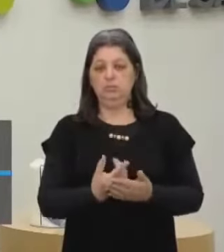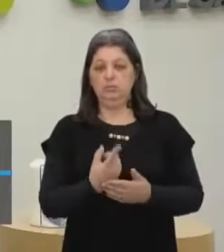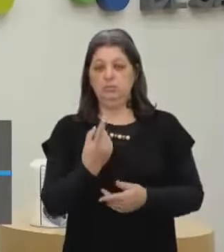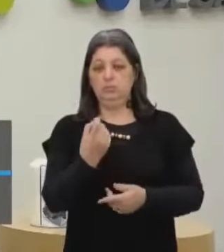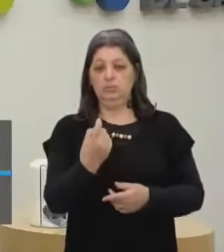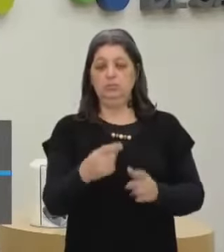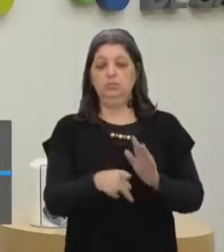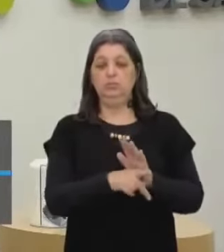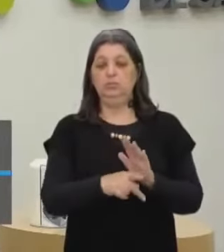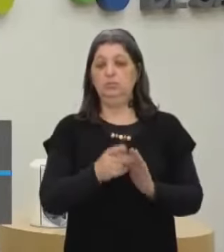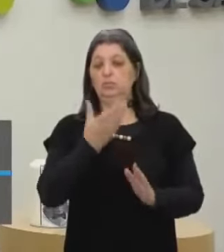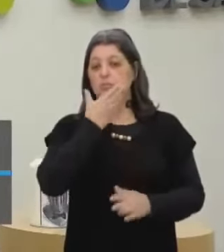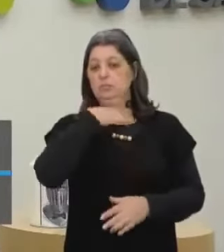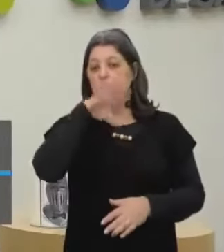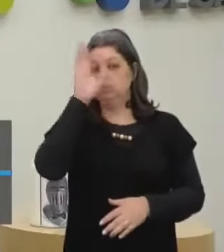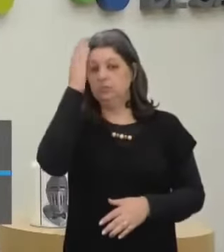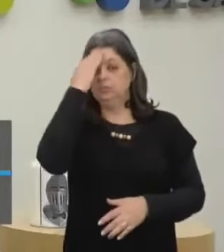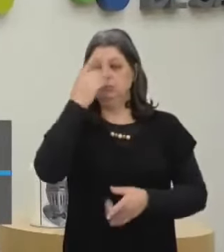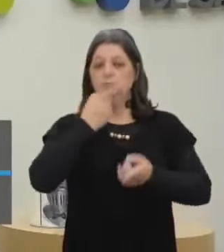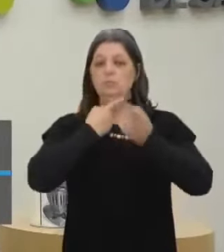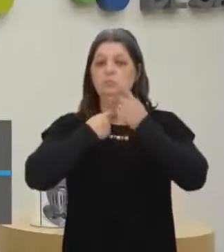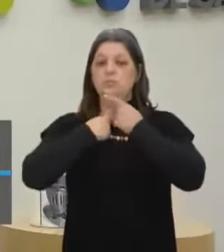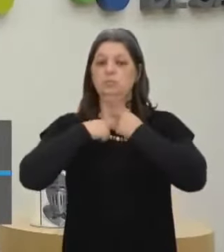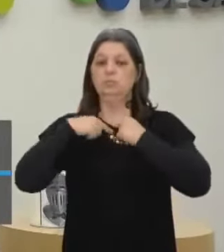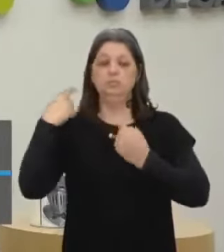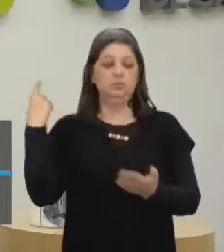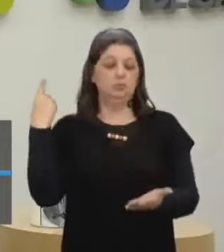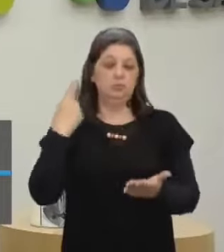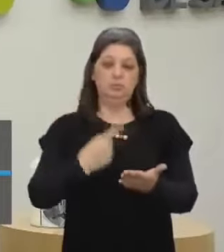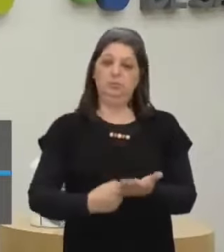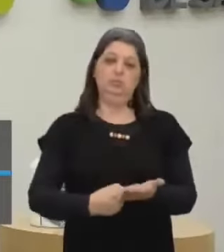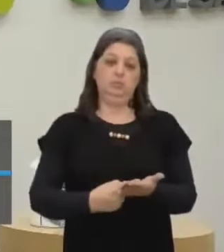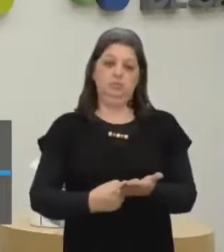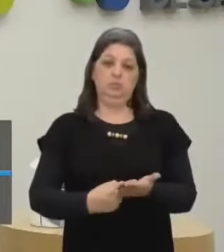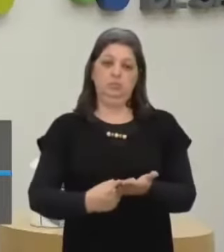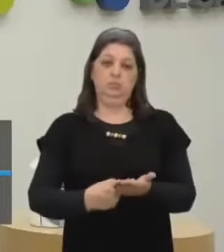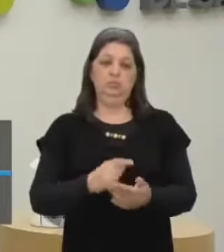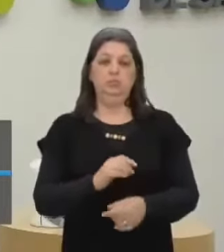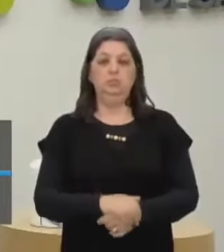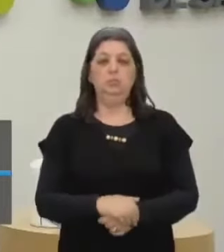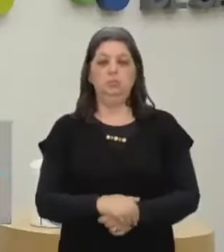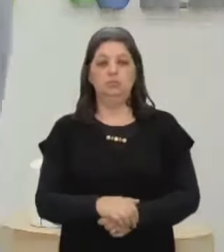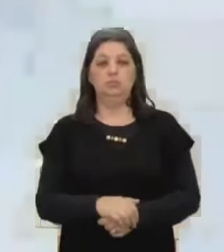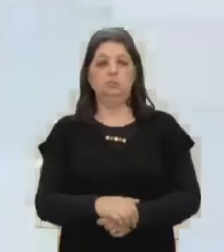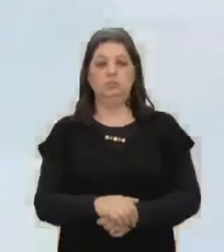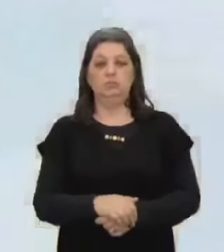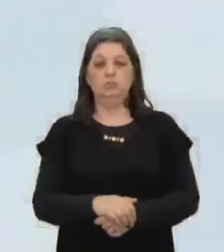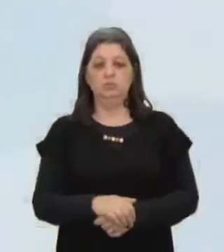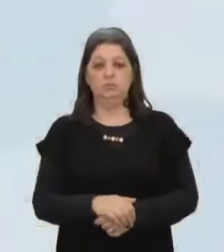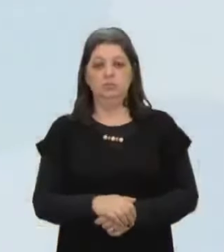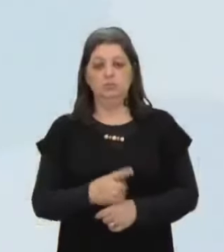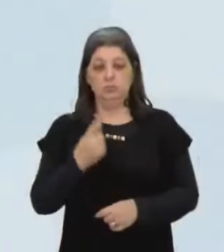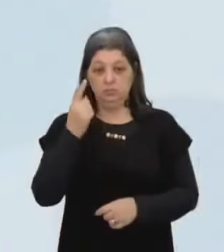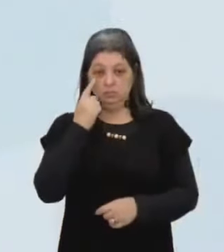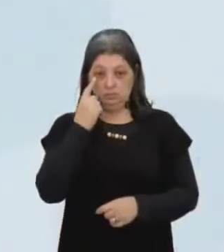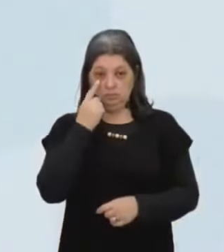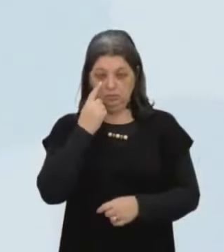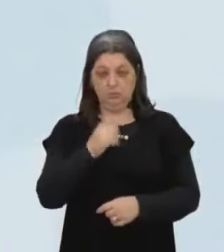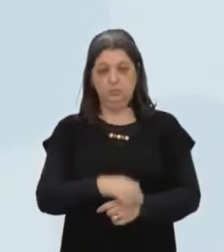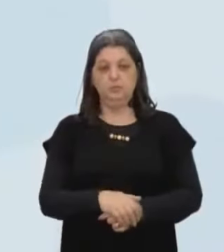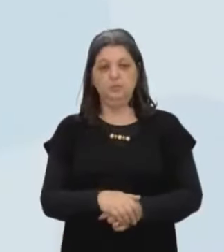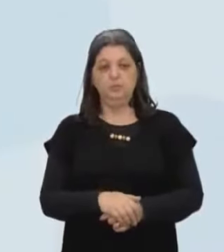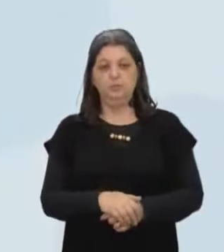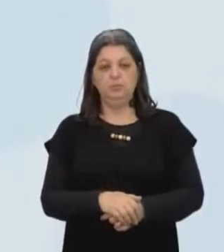Passa a ser A determinação Institucional Vamos pro próximo Bata, na LED Chegamos